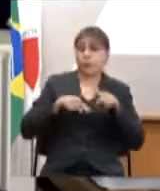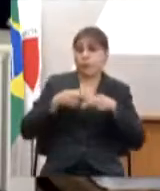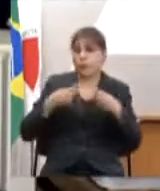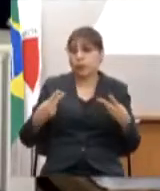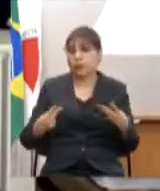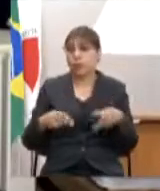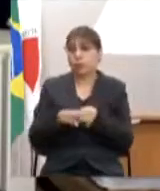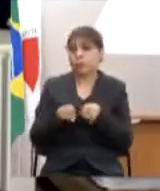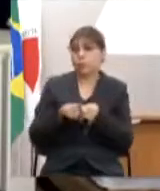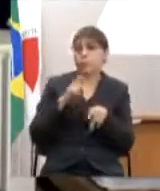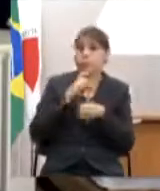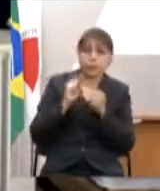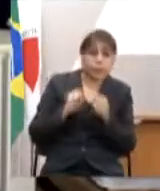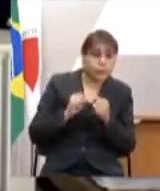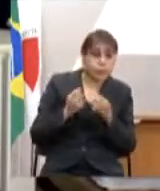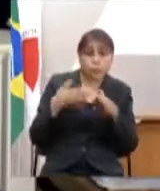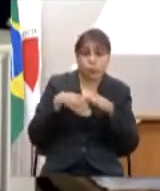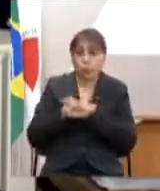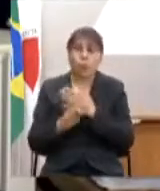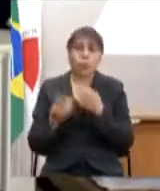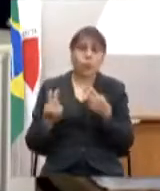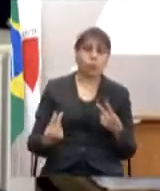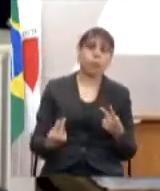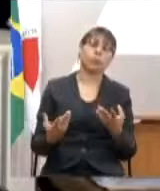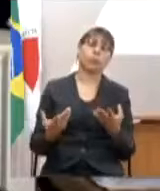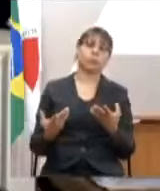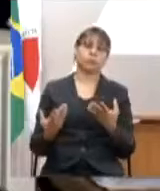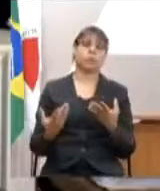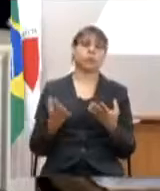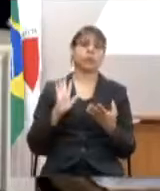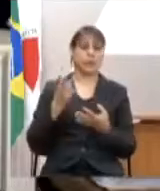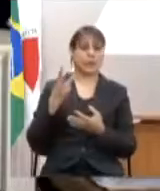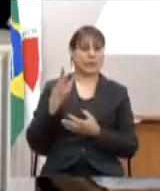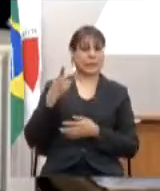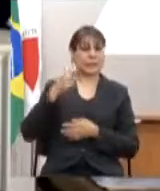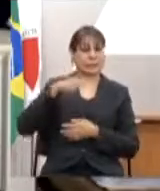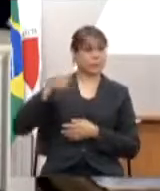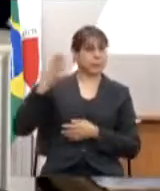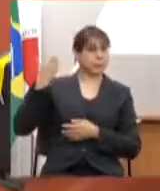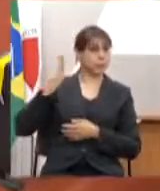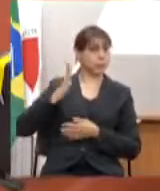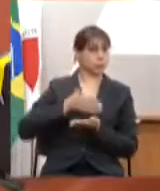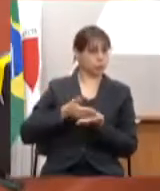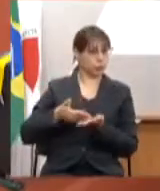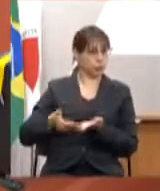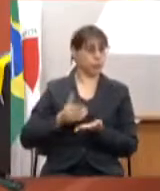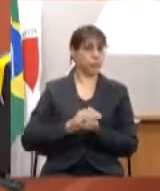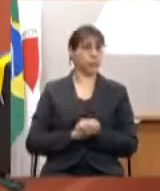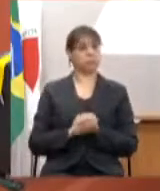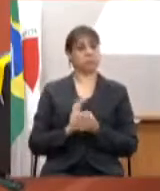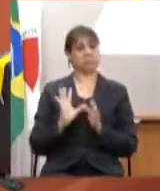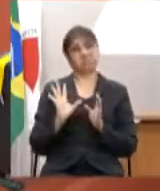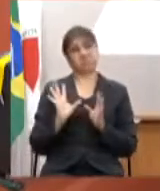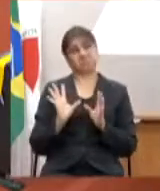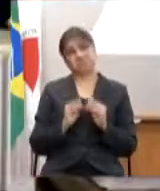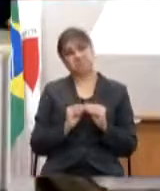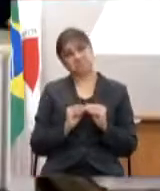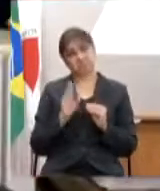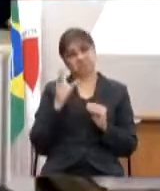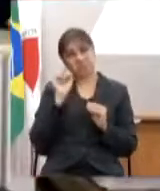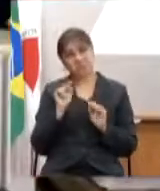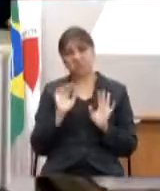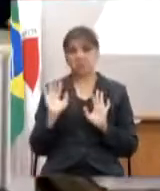de frio e isso nós já estamos fazendo já há mais de três meses atrás. Eu acho que basicamente era isso